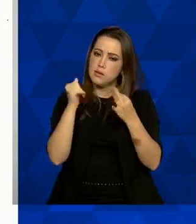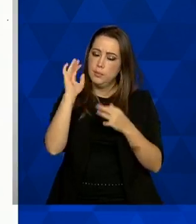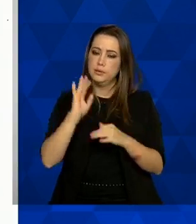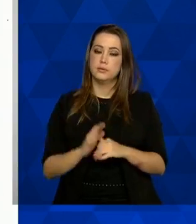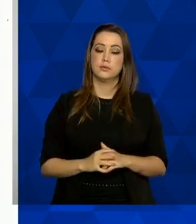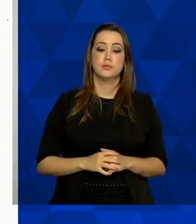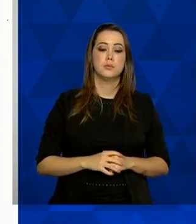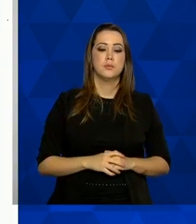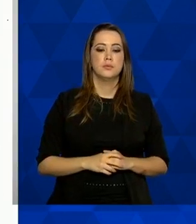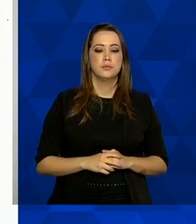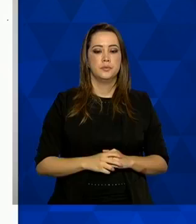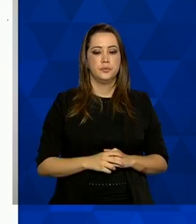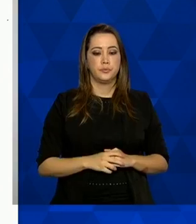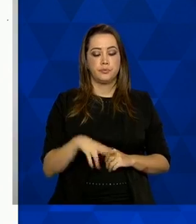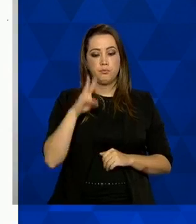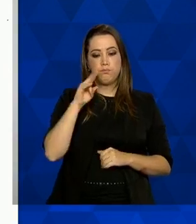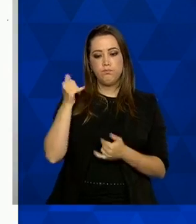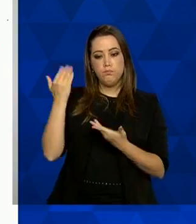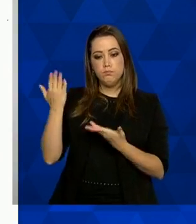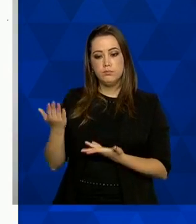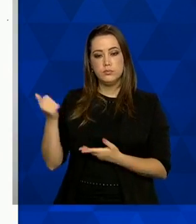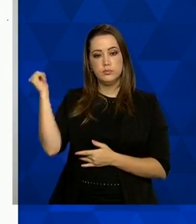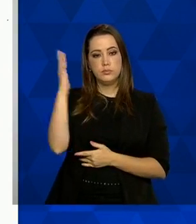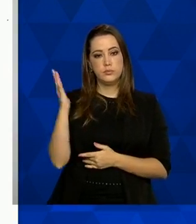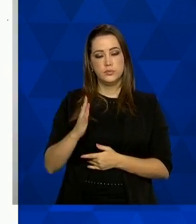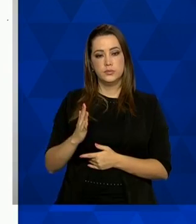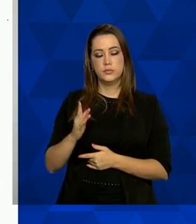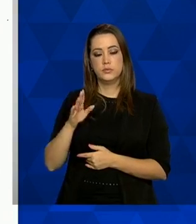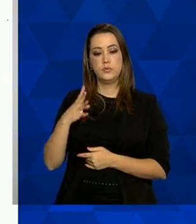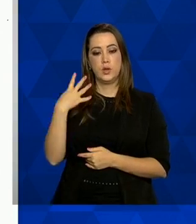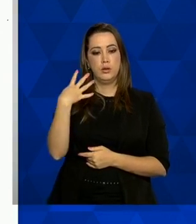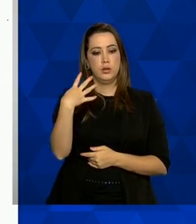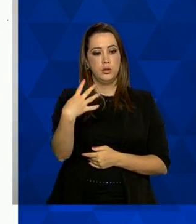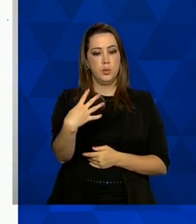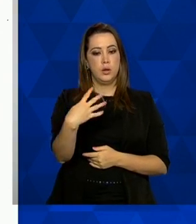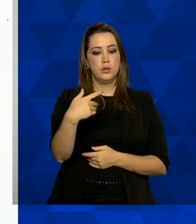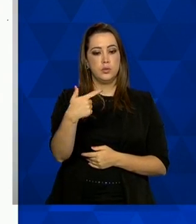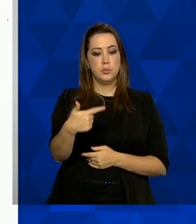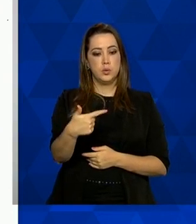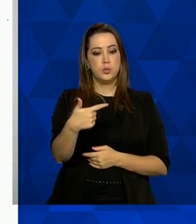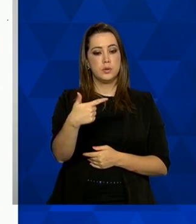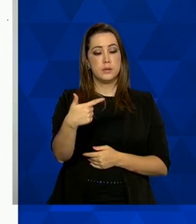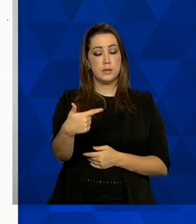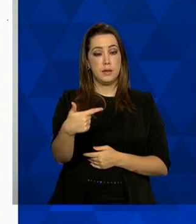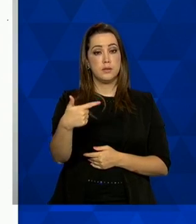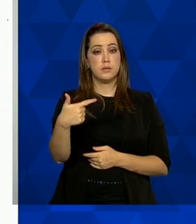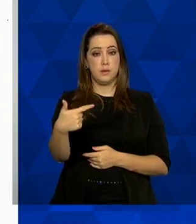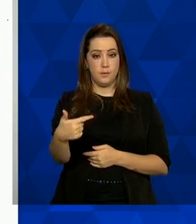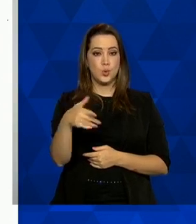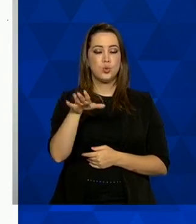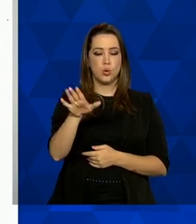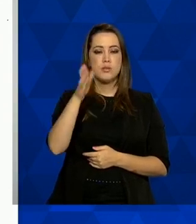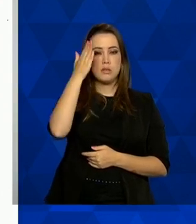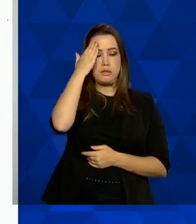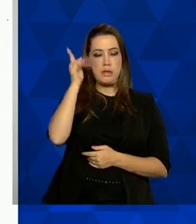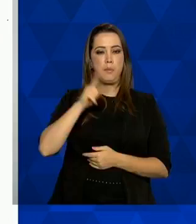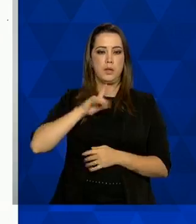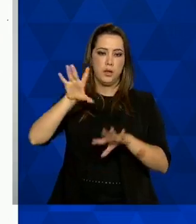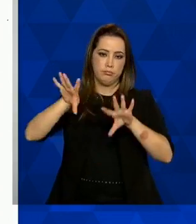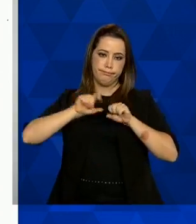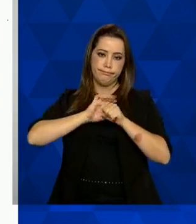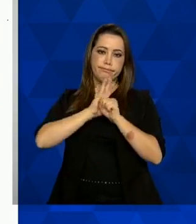Próximo. Esse é o mapa do Brasil nós temos 4.222 municípios que já confirmaram casos uma